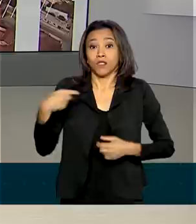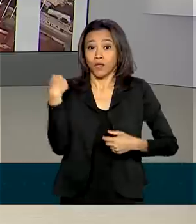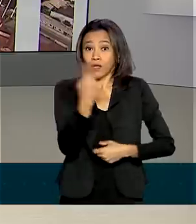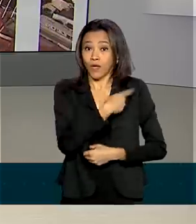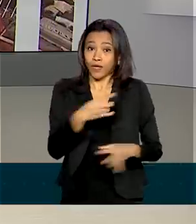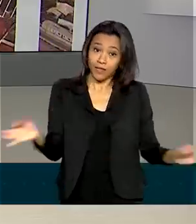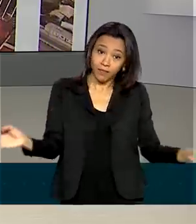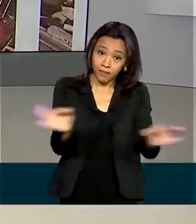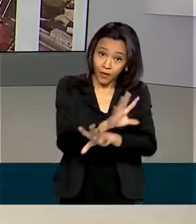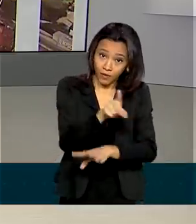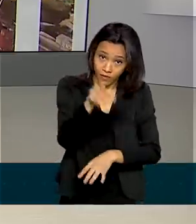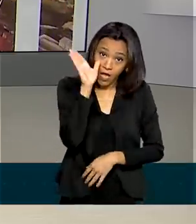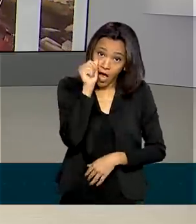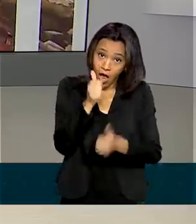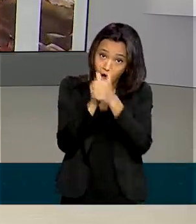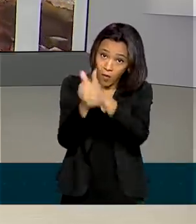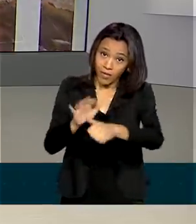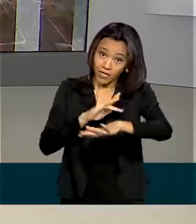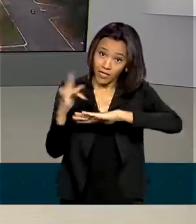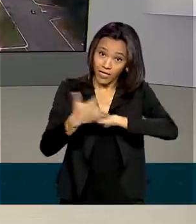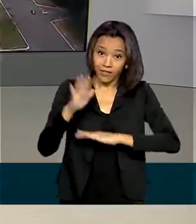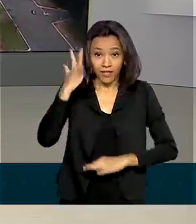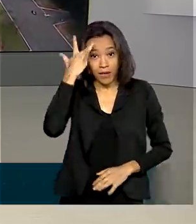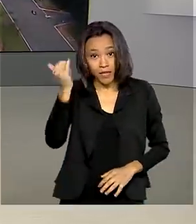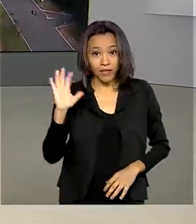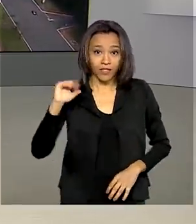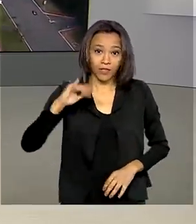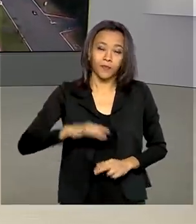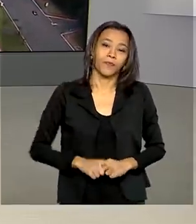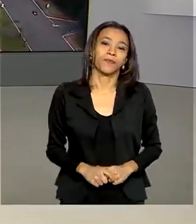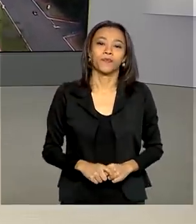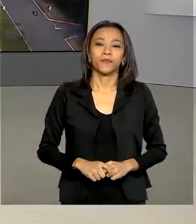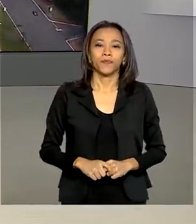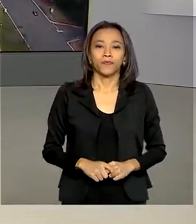termina aqui. Nos acompanhe também pelas redes sociais. Até amanhã. Tchau, tchau.